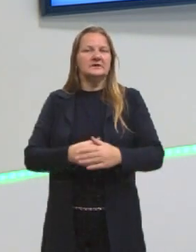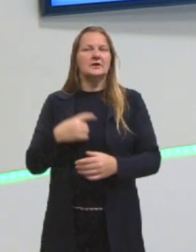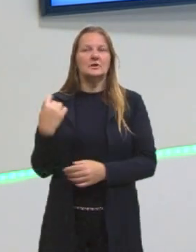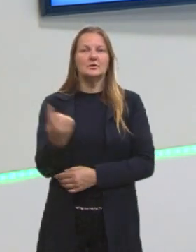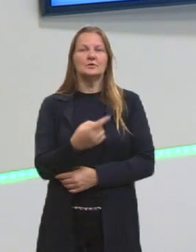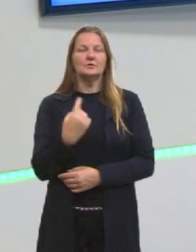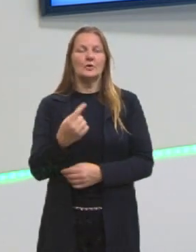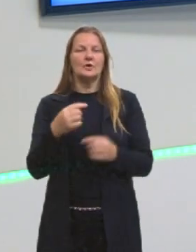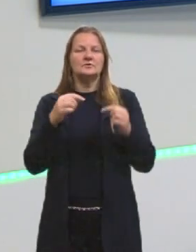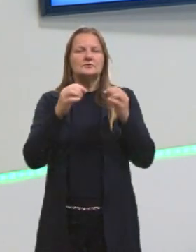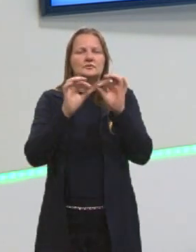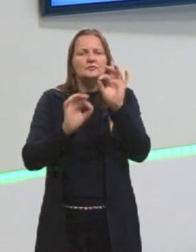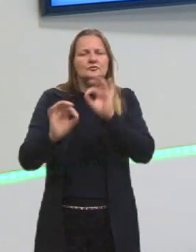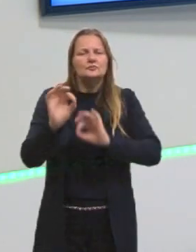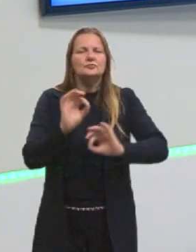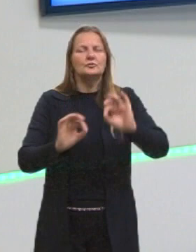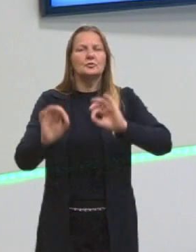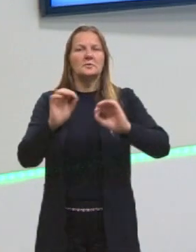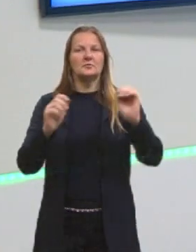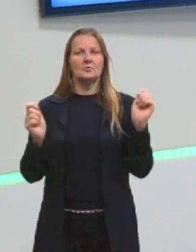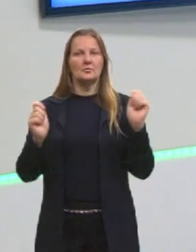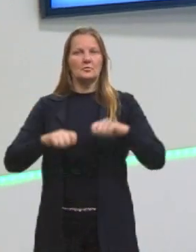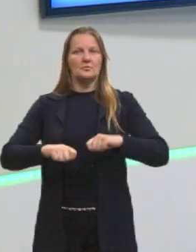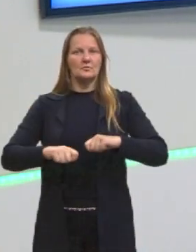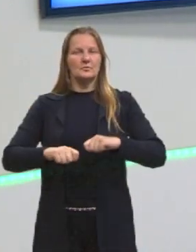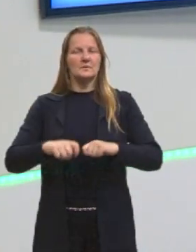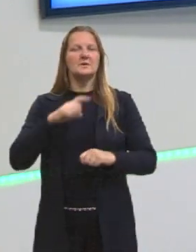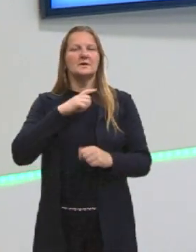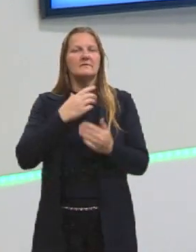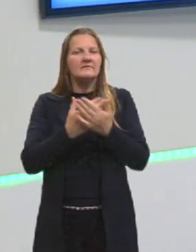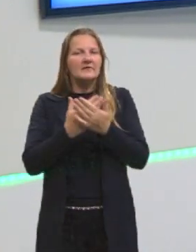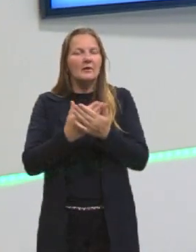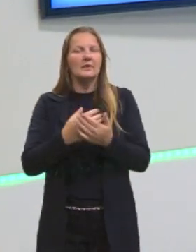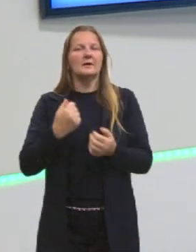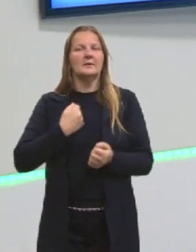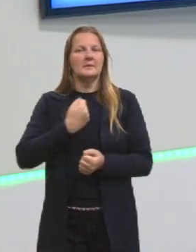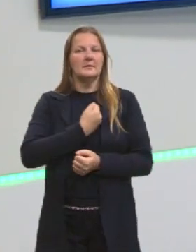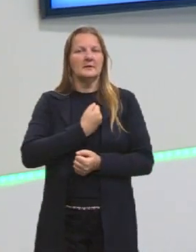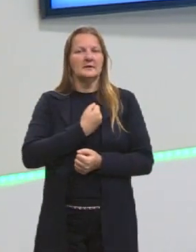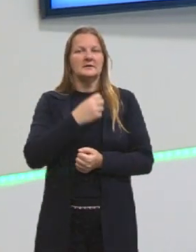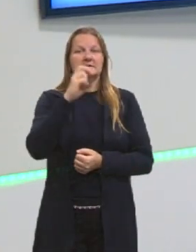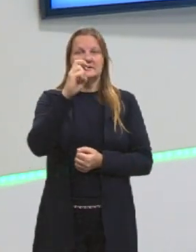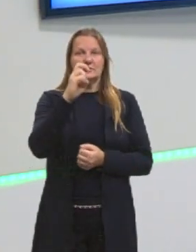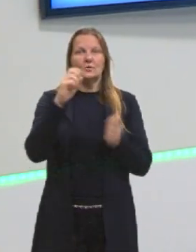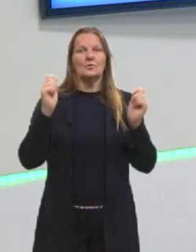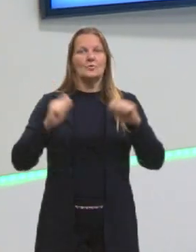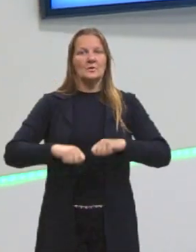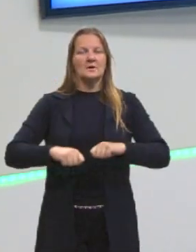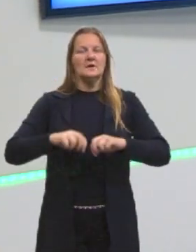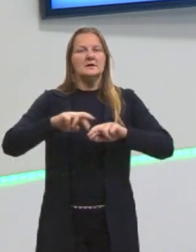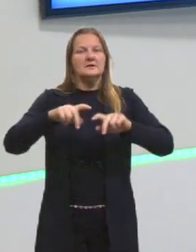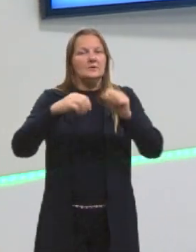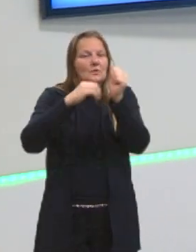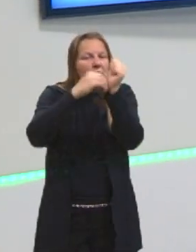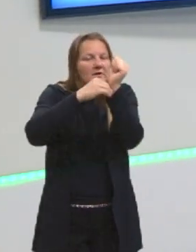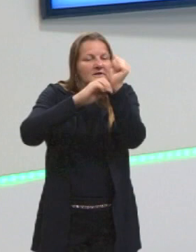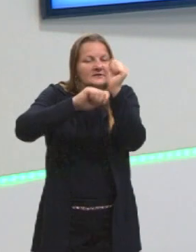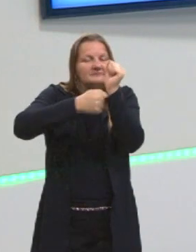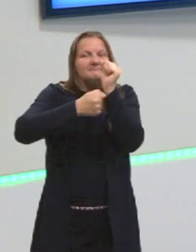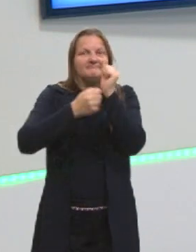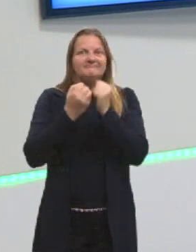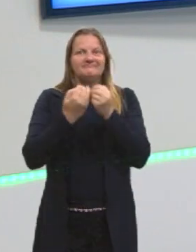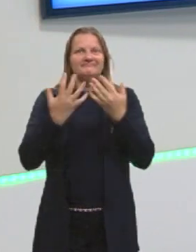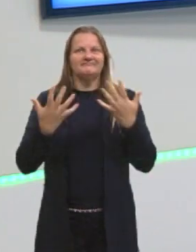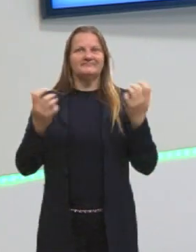estamos alinhando as competências. A gente já teve as aulas sobre as cinco competências, os cinco segredos das competências,